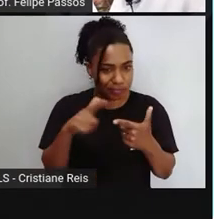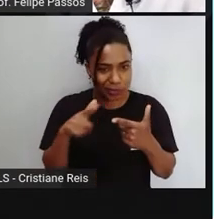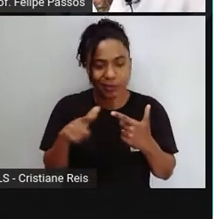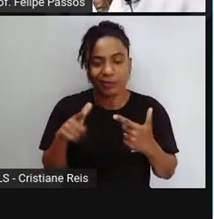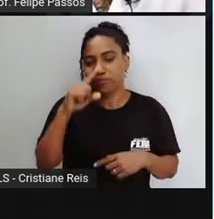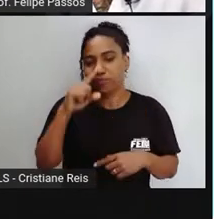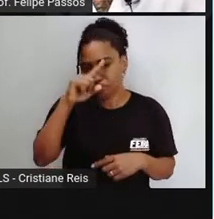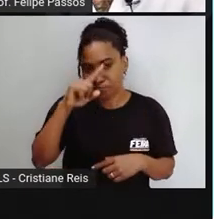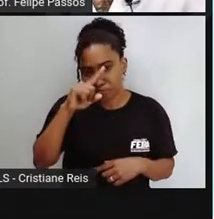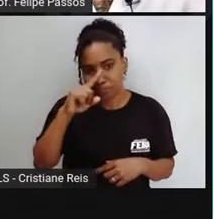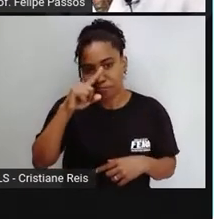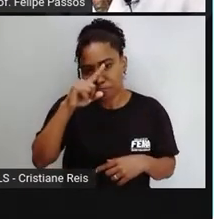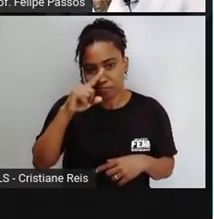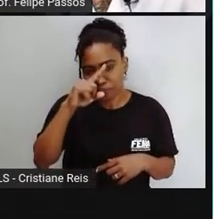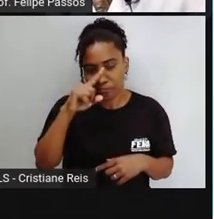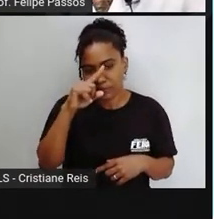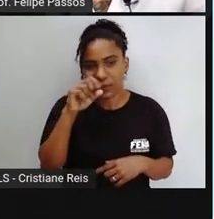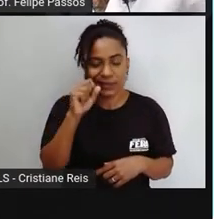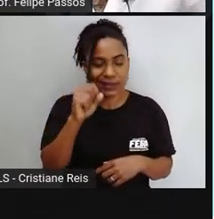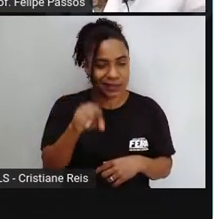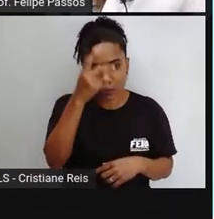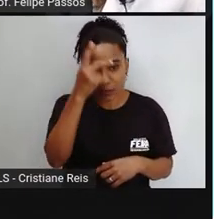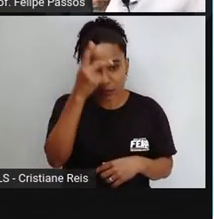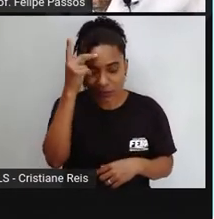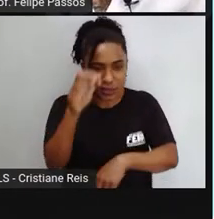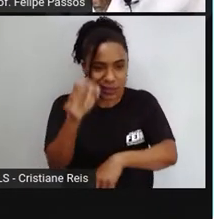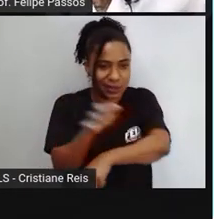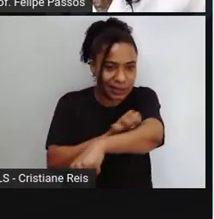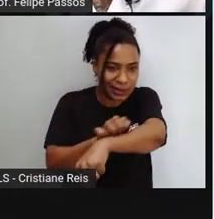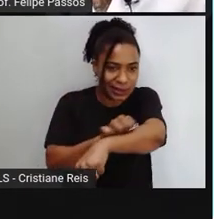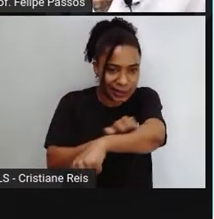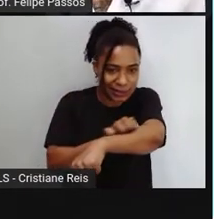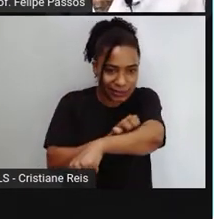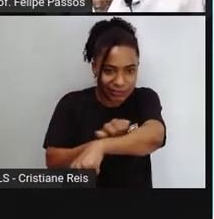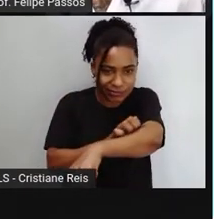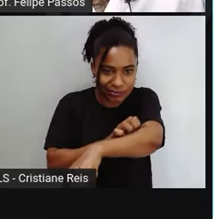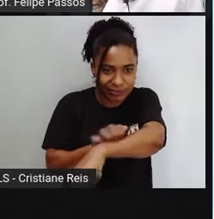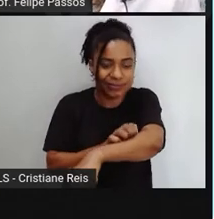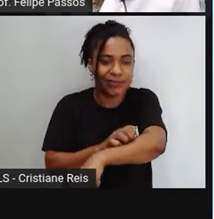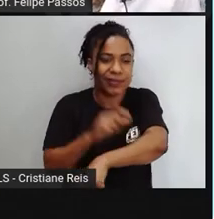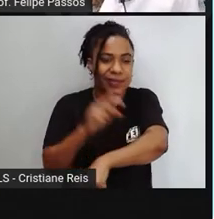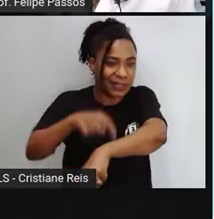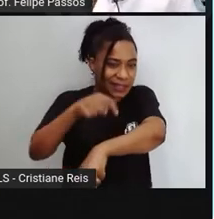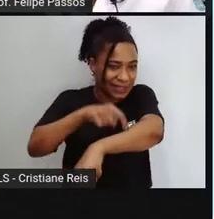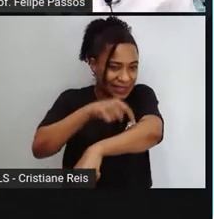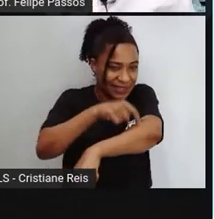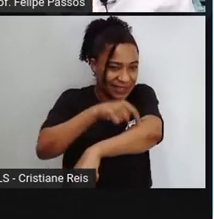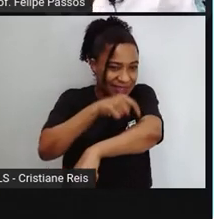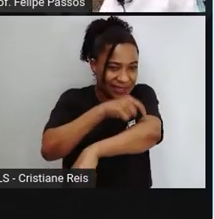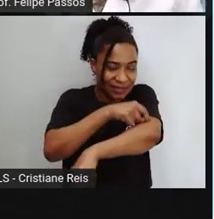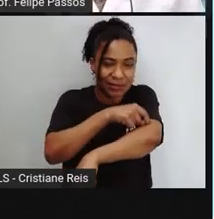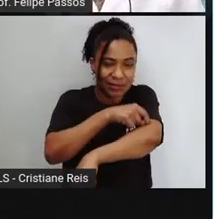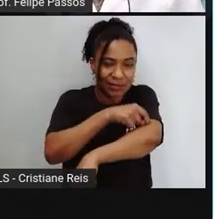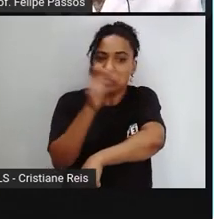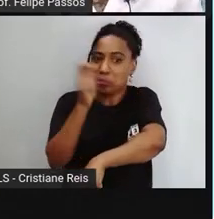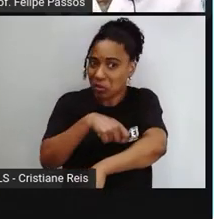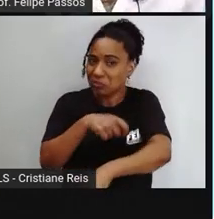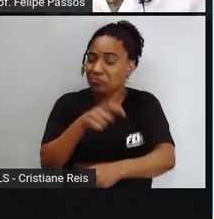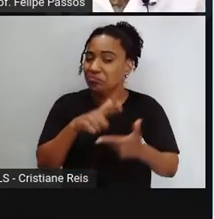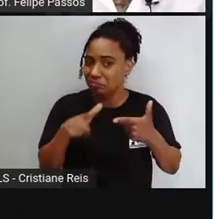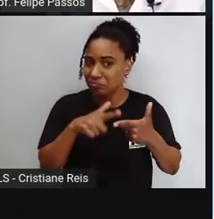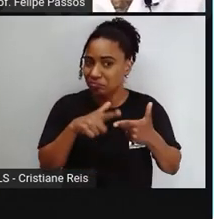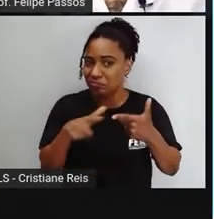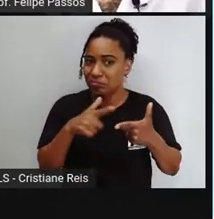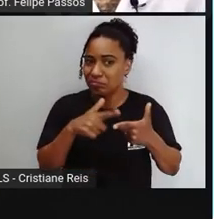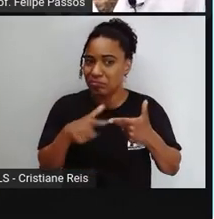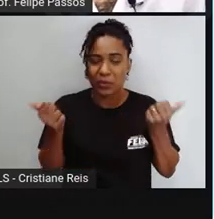ficar, né? Se a pessoa for alérgica, por exemplo, ou se ela tiver contato com muitas lagartas, pode ficar bem grave a situação. Muita